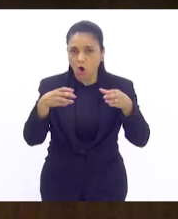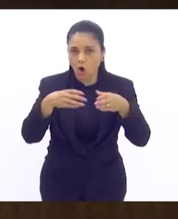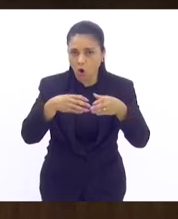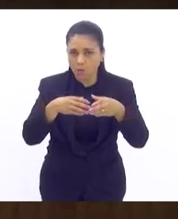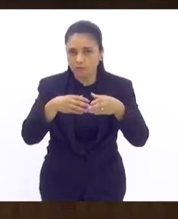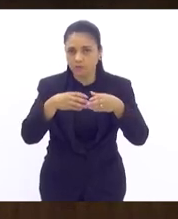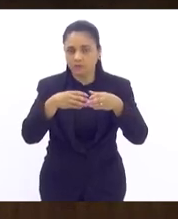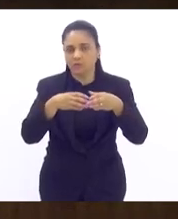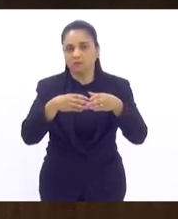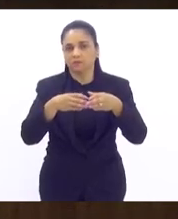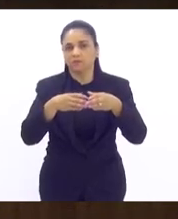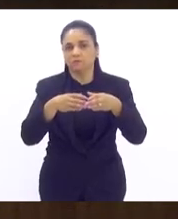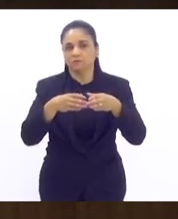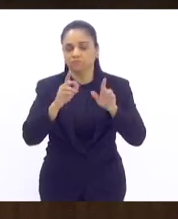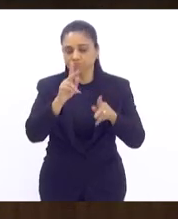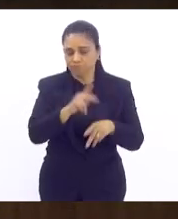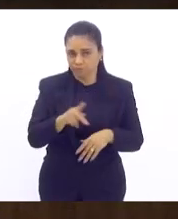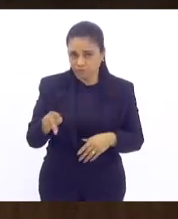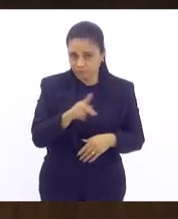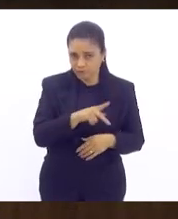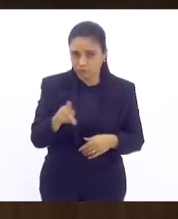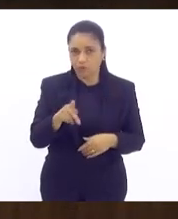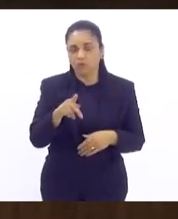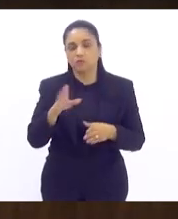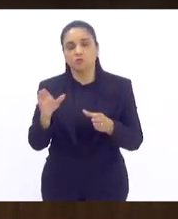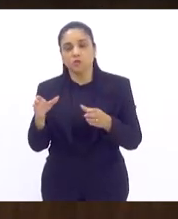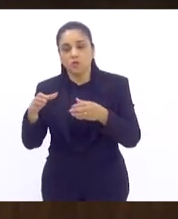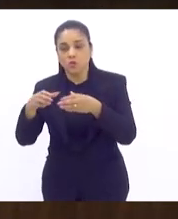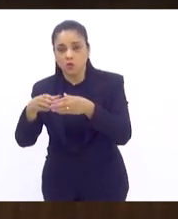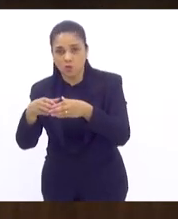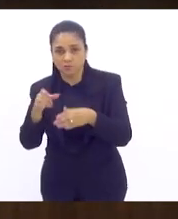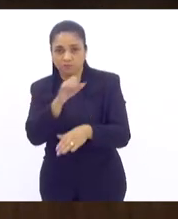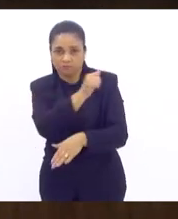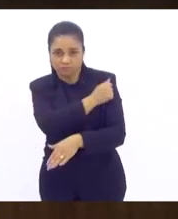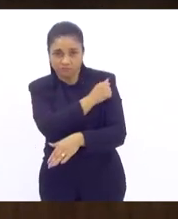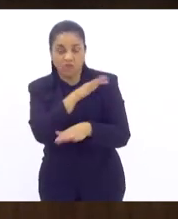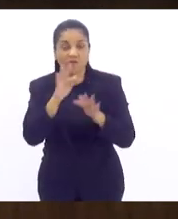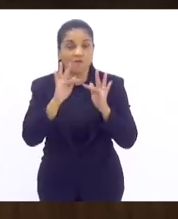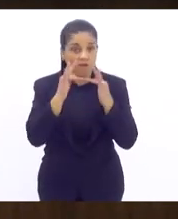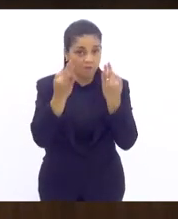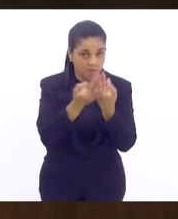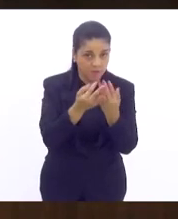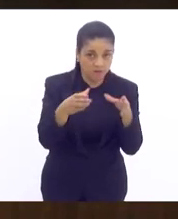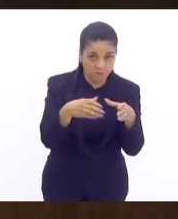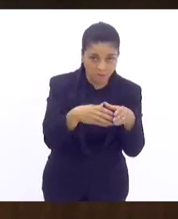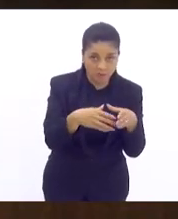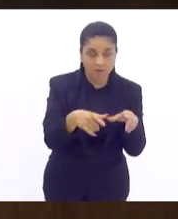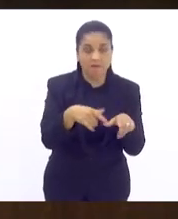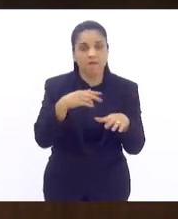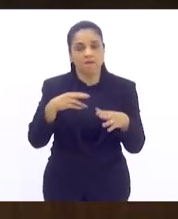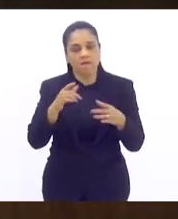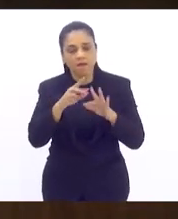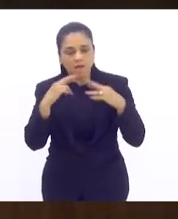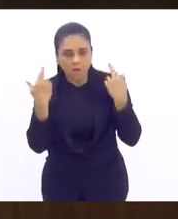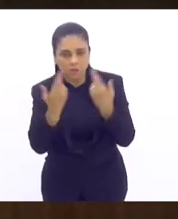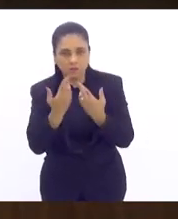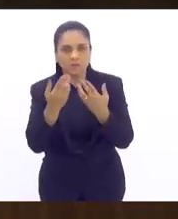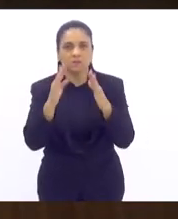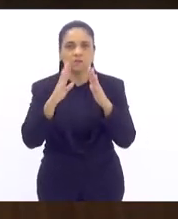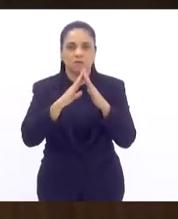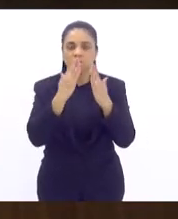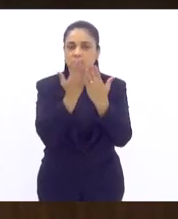docente como o corpo docente, familiares, se reunirem na escola, falarem sobre o cyberbullying